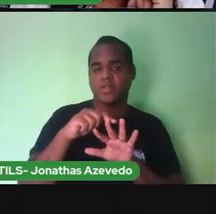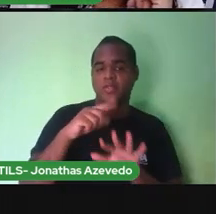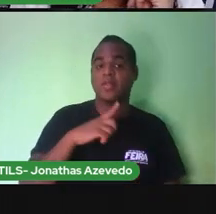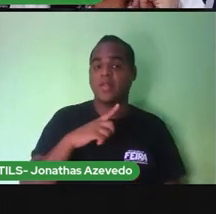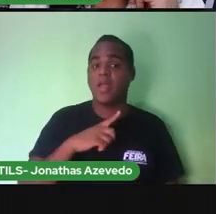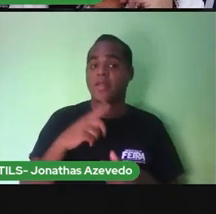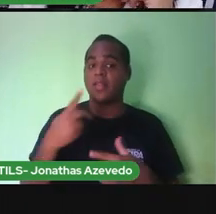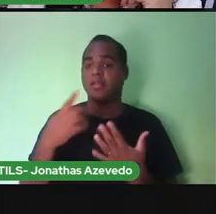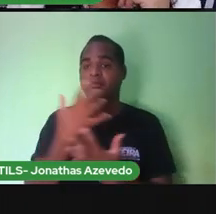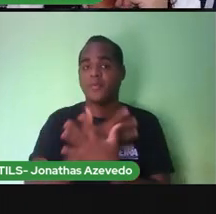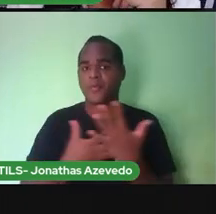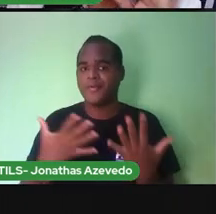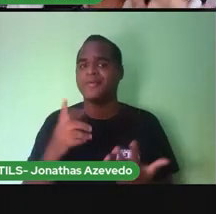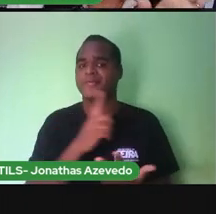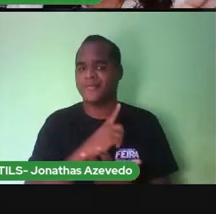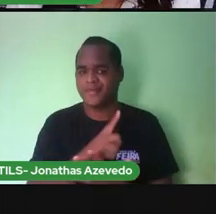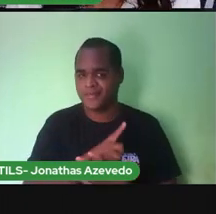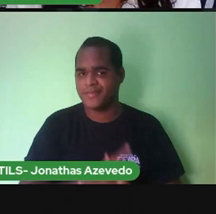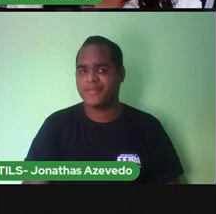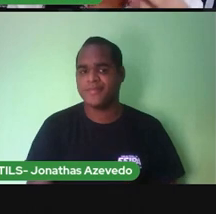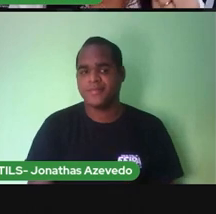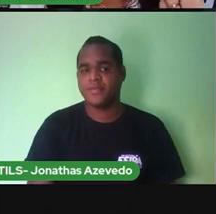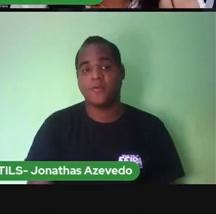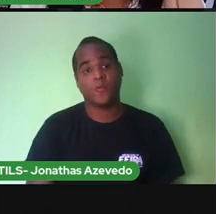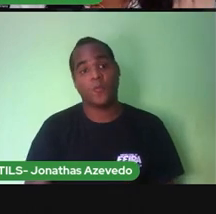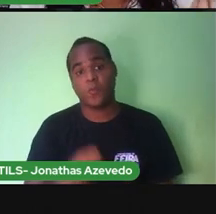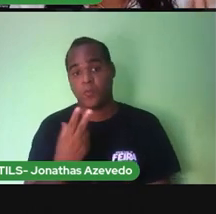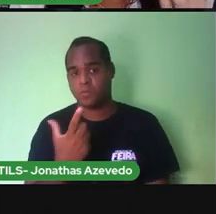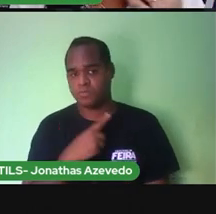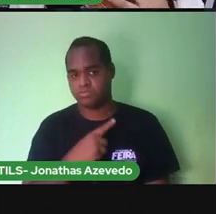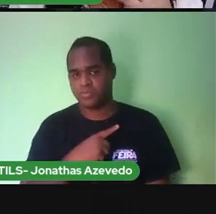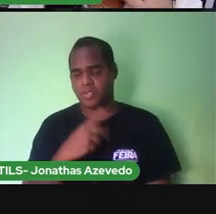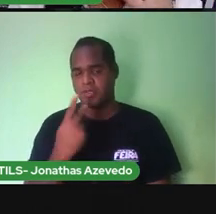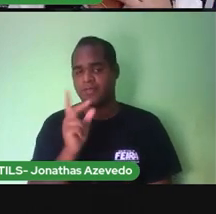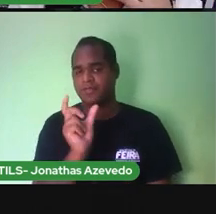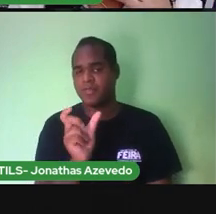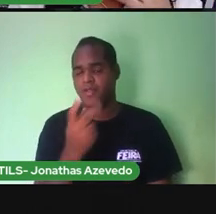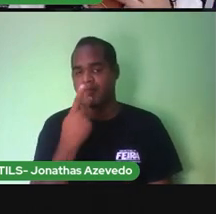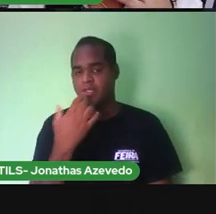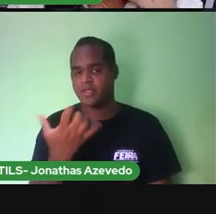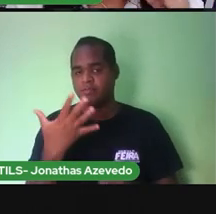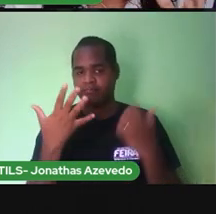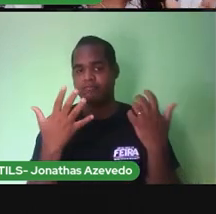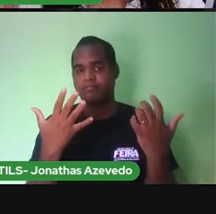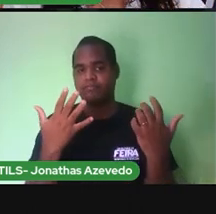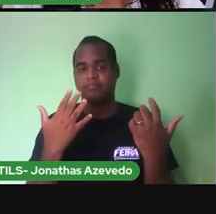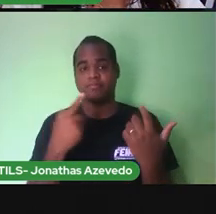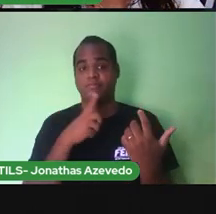música tinha ou tem uma palavra com três sílabas?